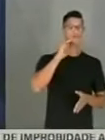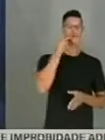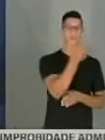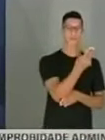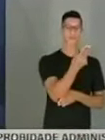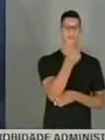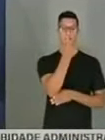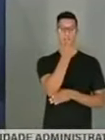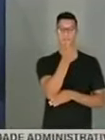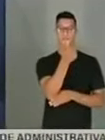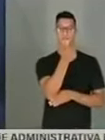de reais em doações.